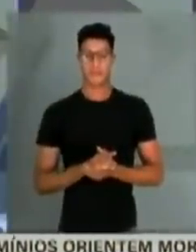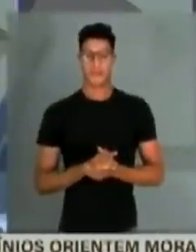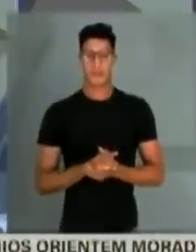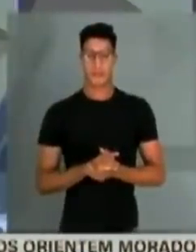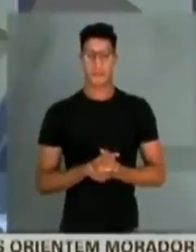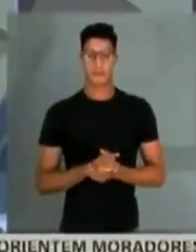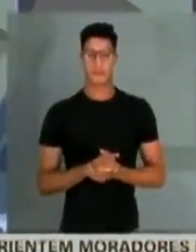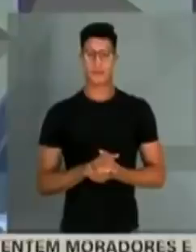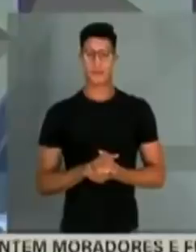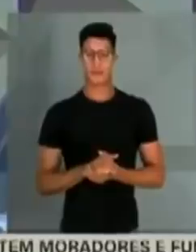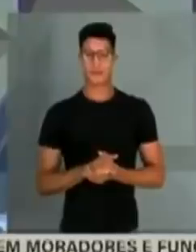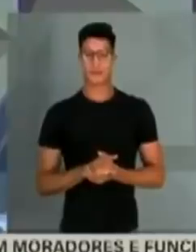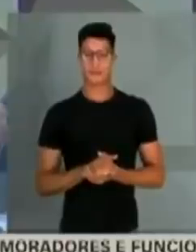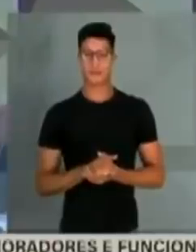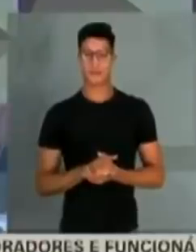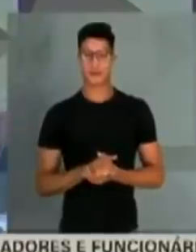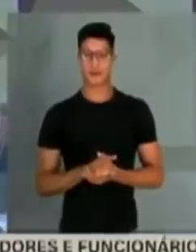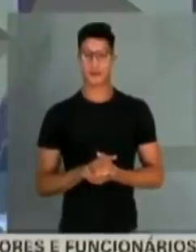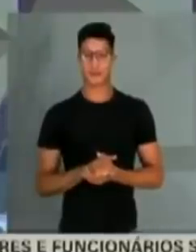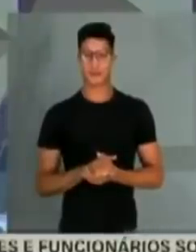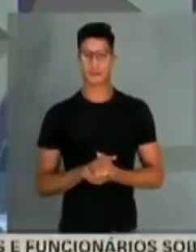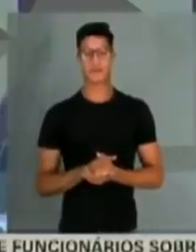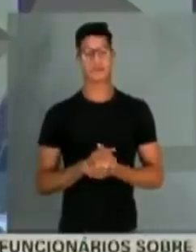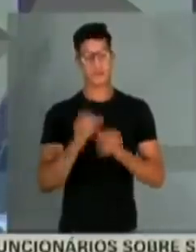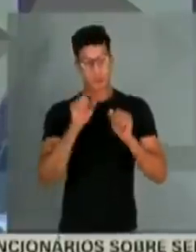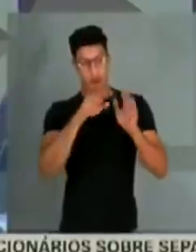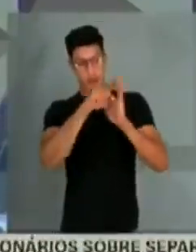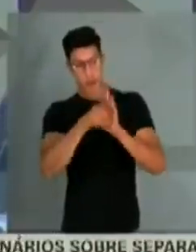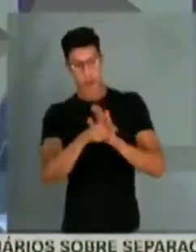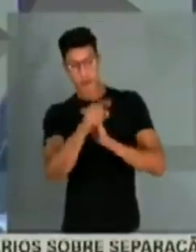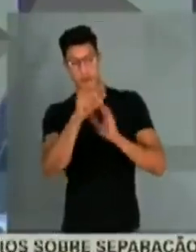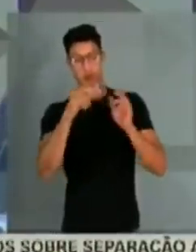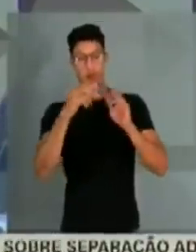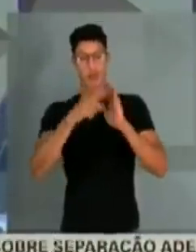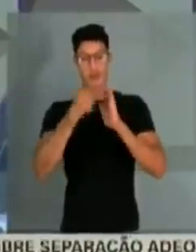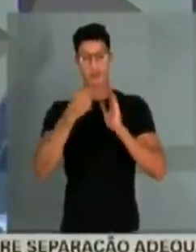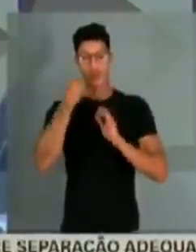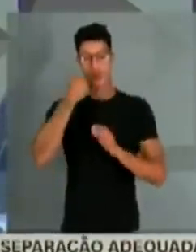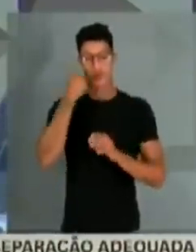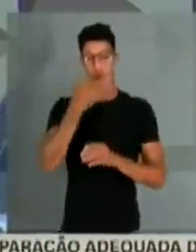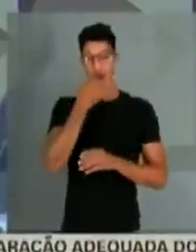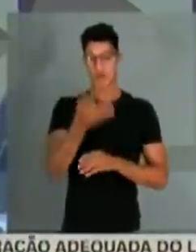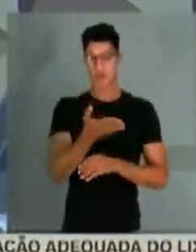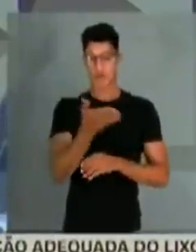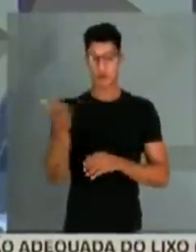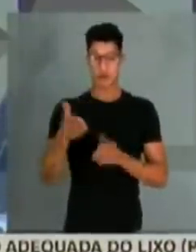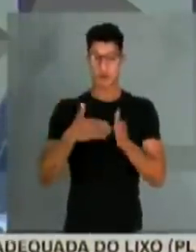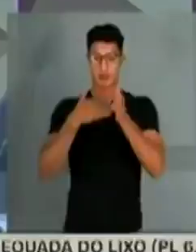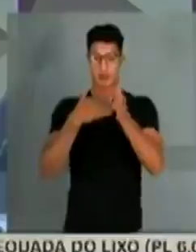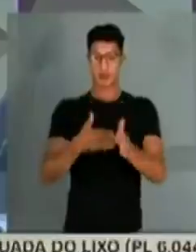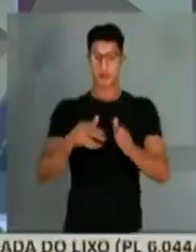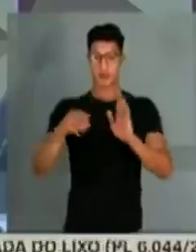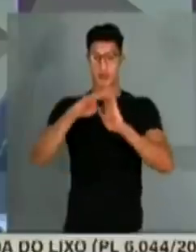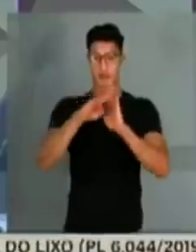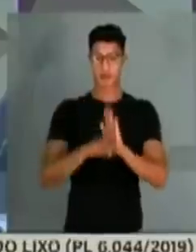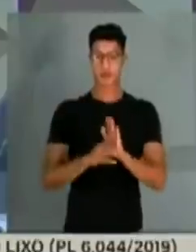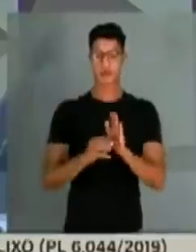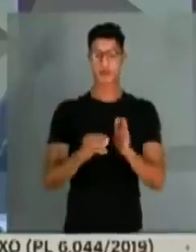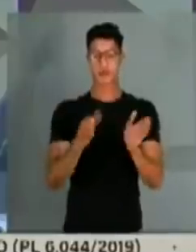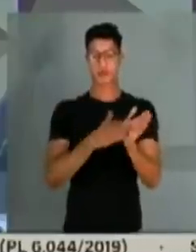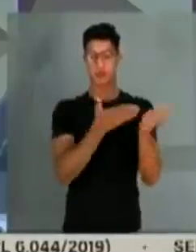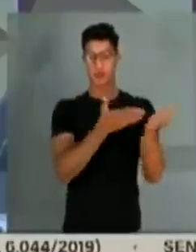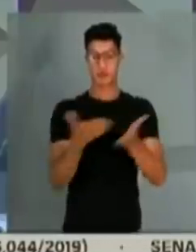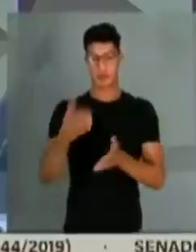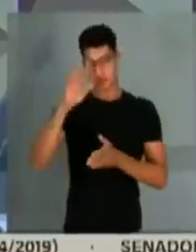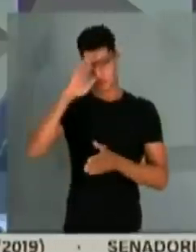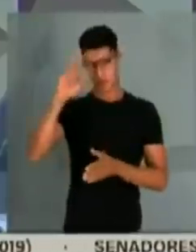Eu quero consultar o plenário sobre o requerimento que o senador Alessandro Vieira sugere em caminho para apreciação. De convocação